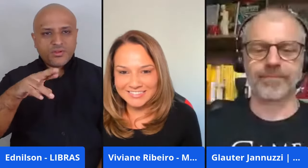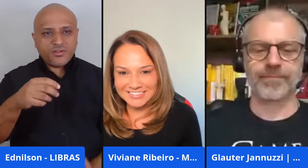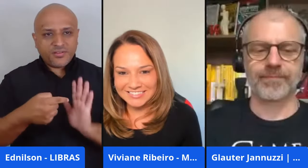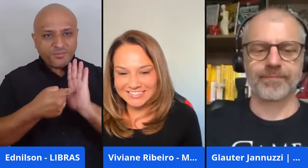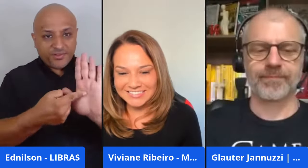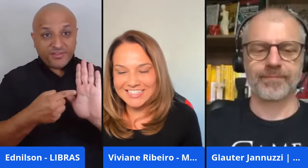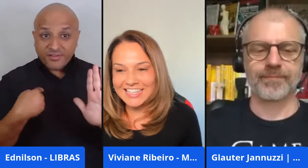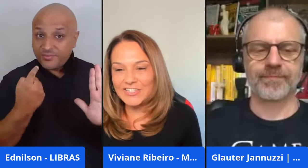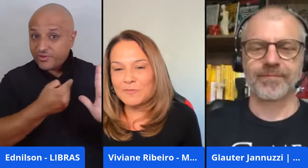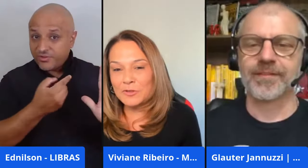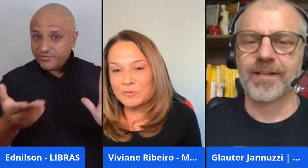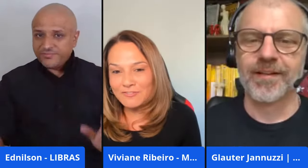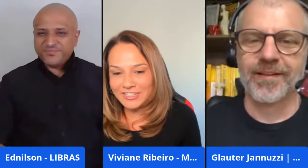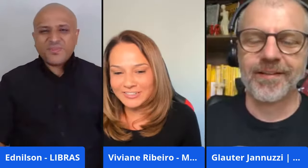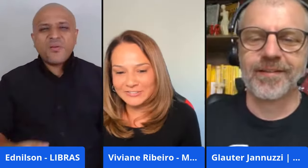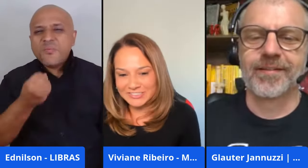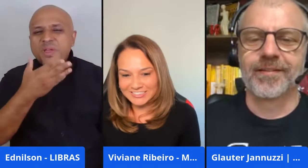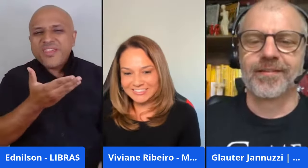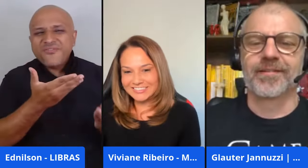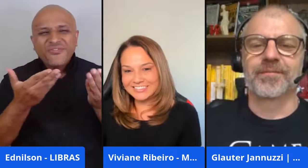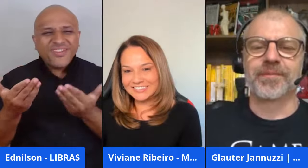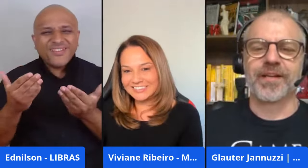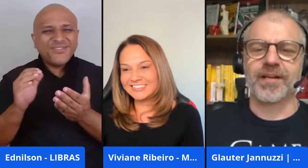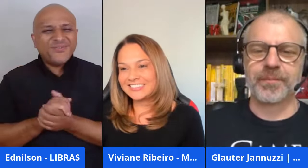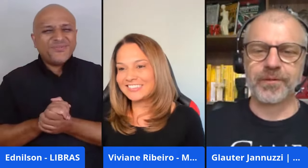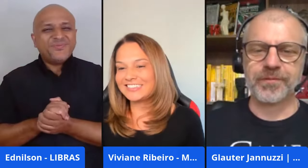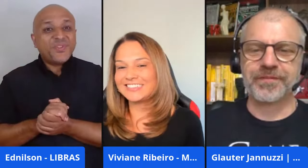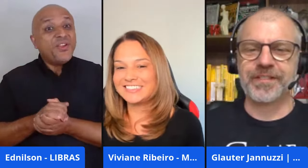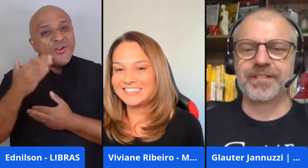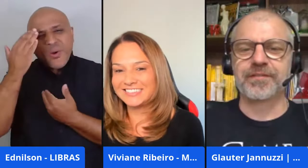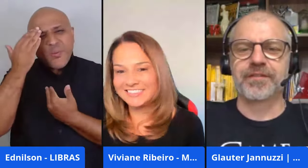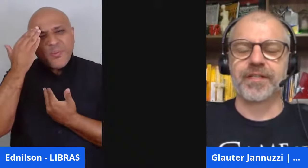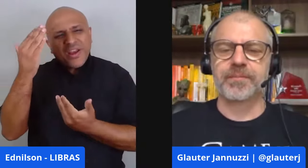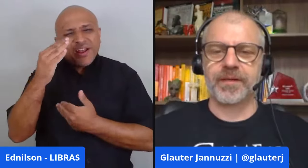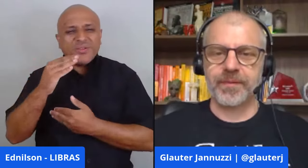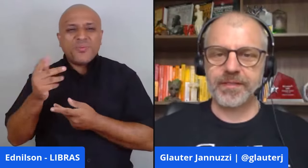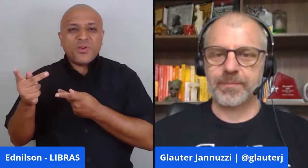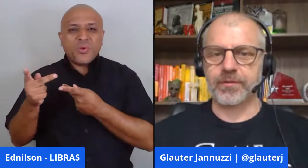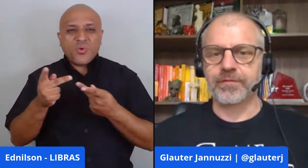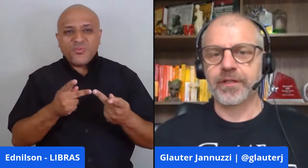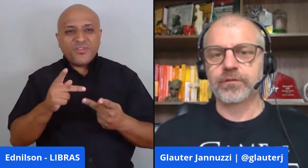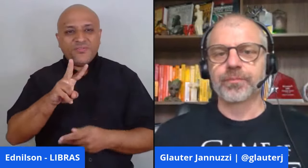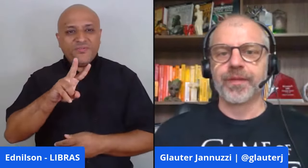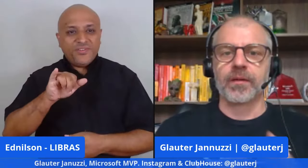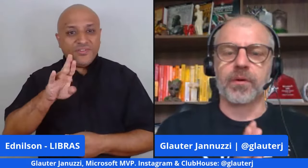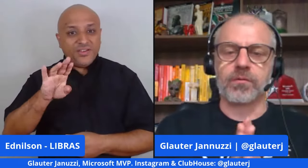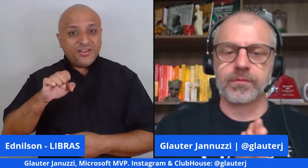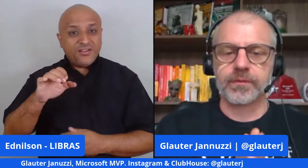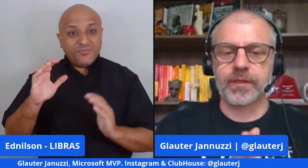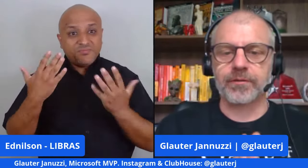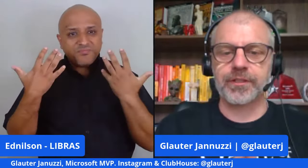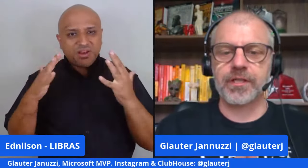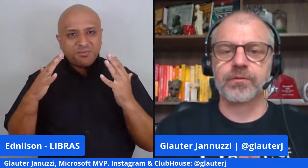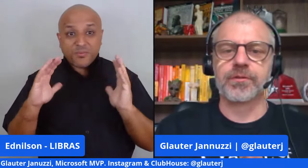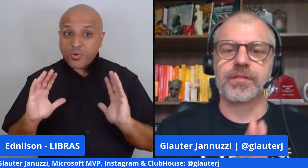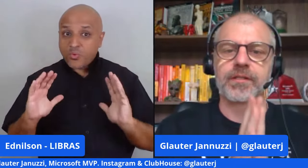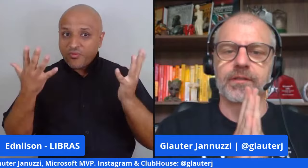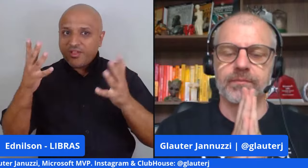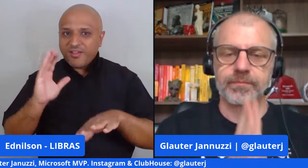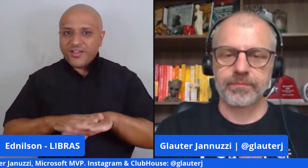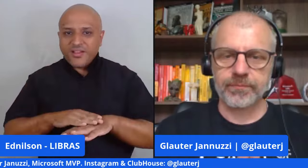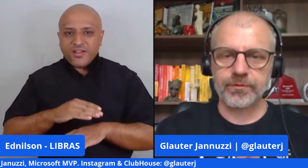nós. Seja muito bem-vindo. Obrigado pelo convite, Viviane. Parabéns aí pelo evento. Bom, Glauter